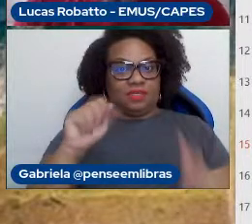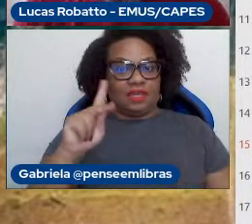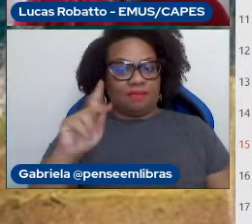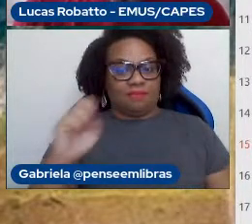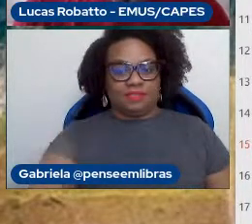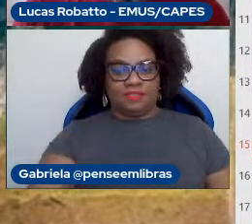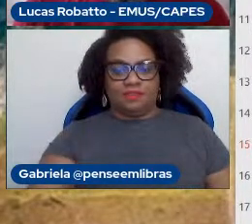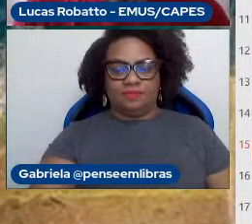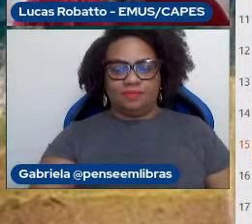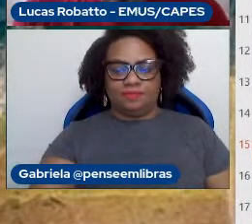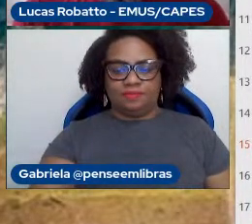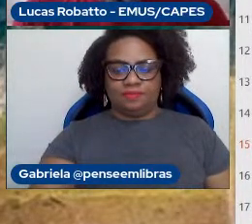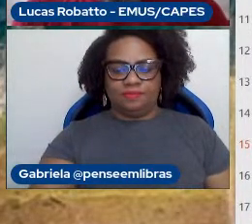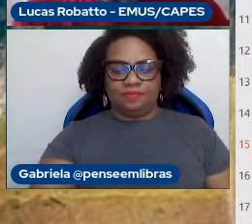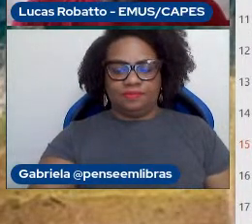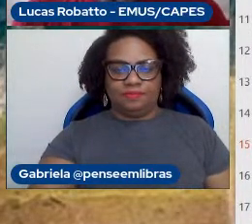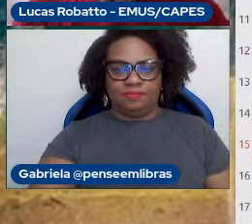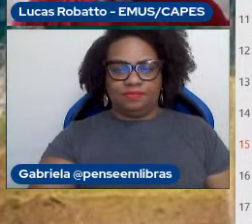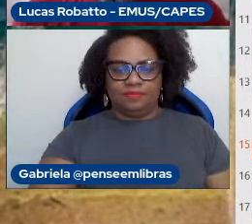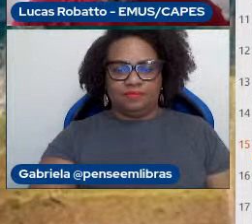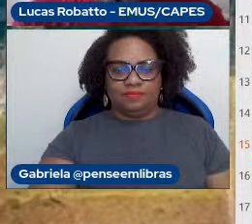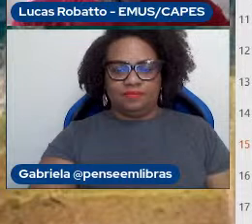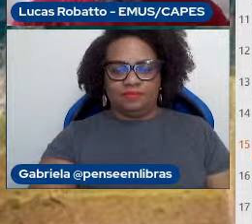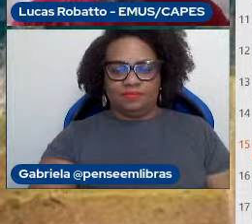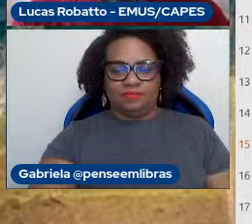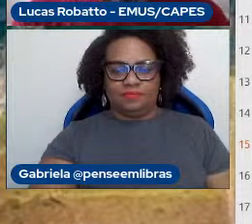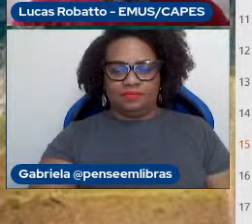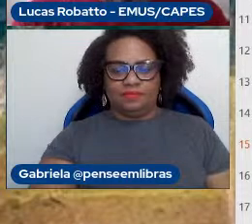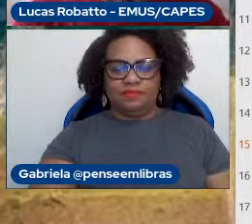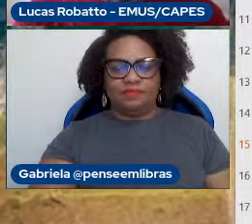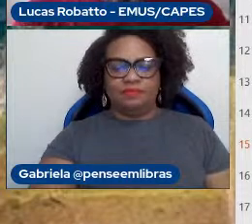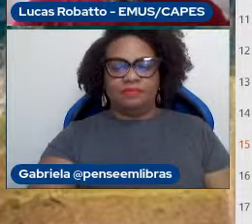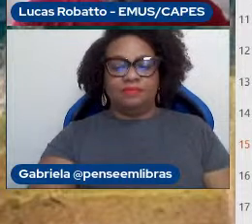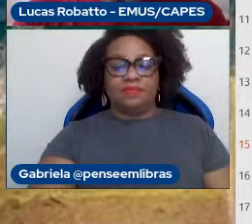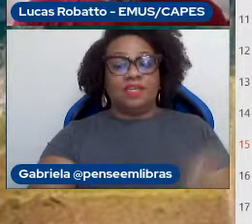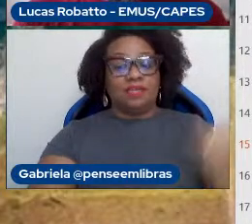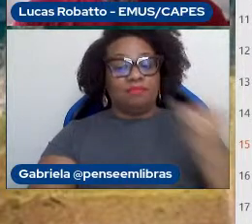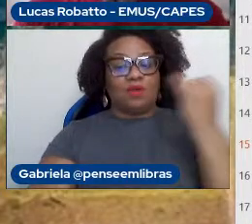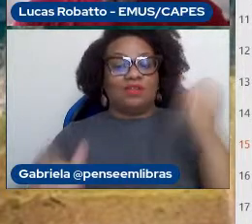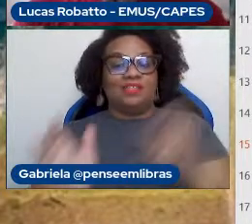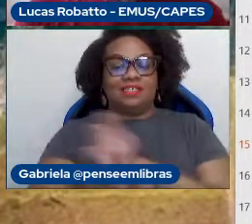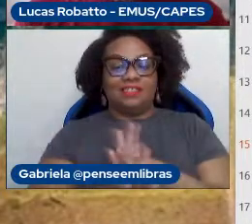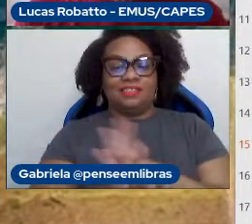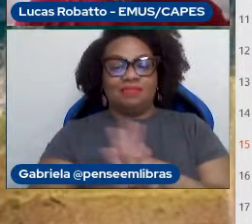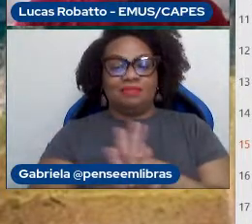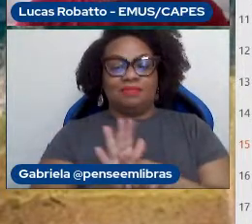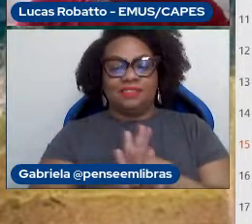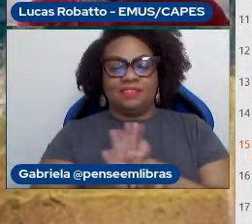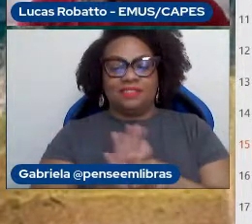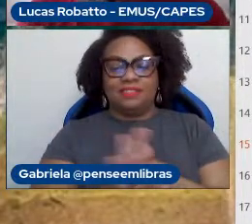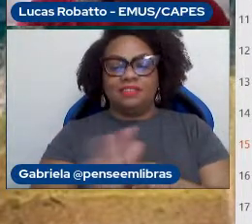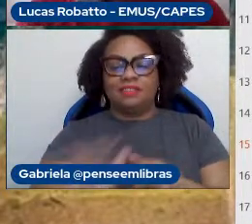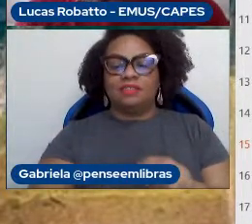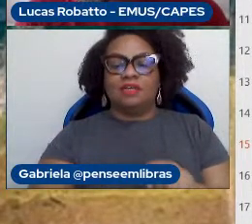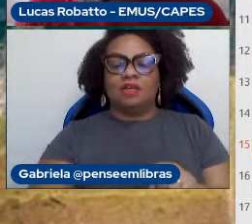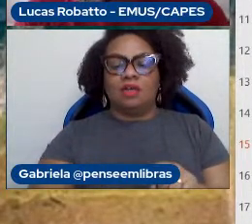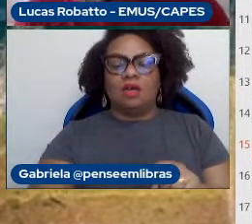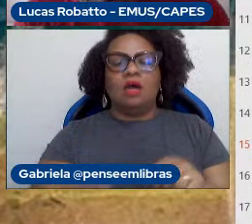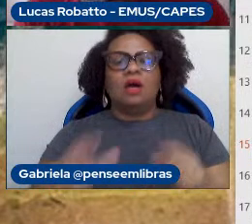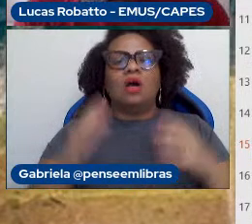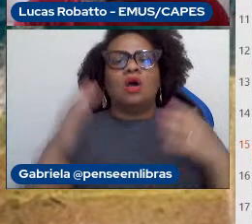Então, uma questão muito importante para a minha pesquisa e, primeiro, para a minha vivência tem sido a questão da consciência corporal.